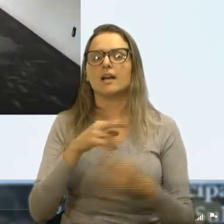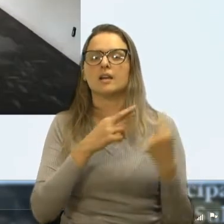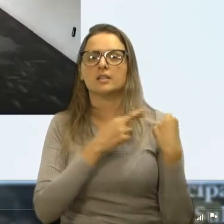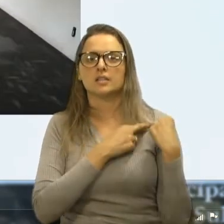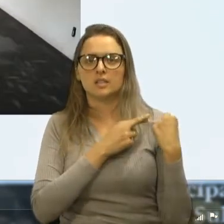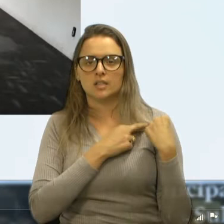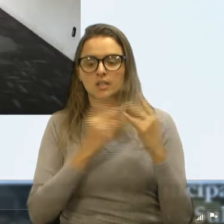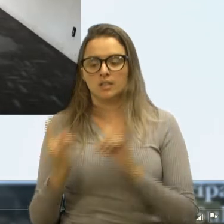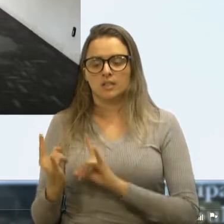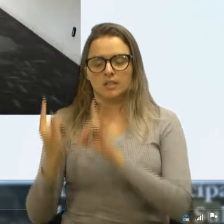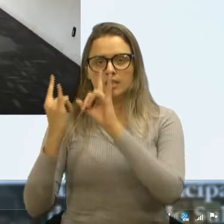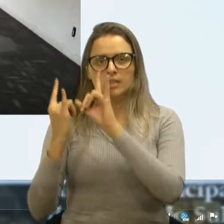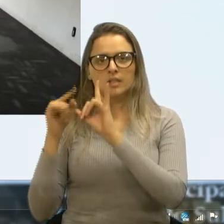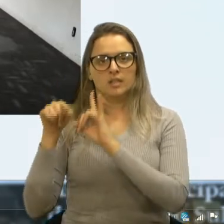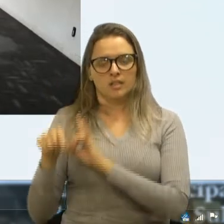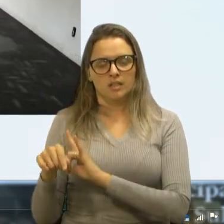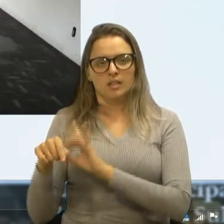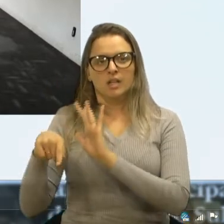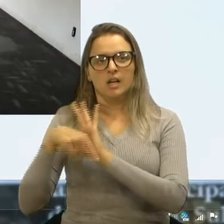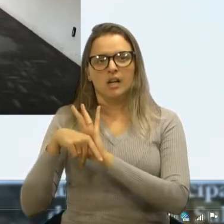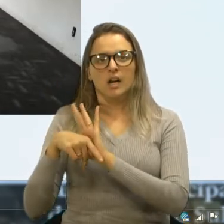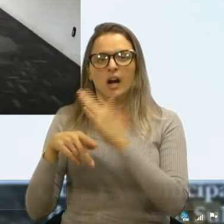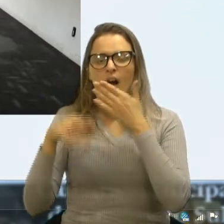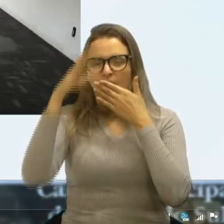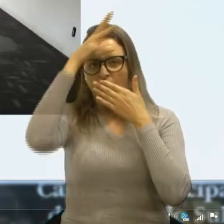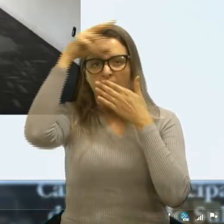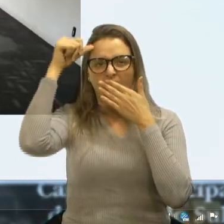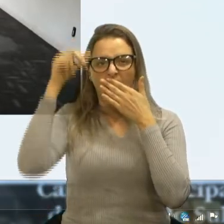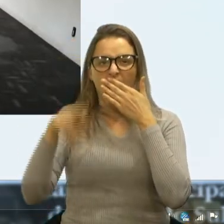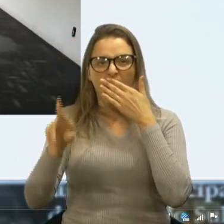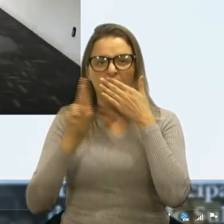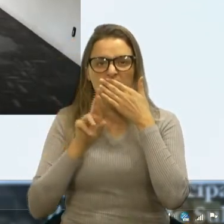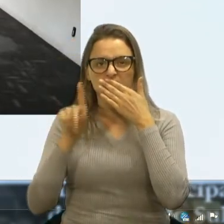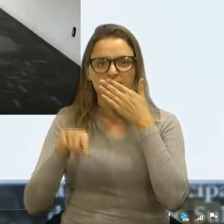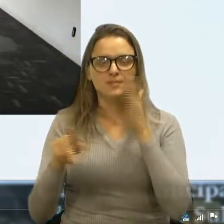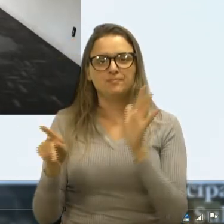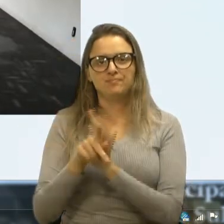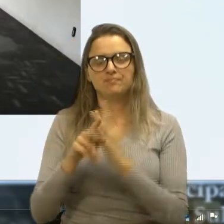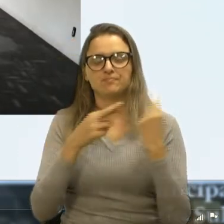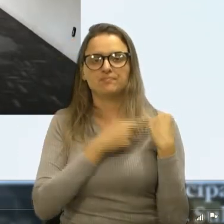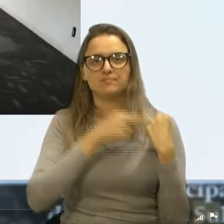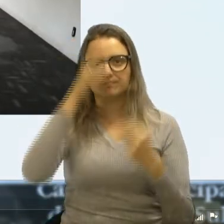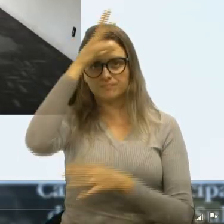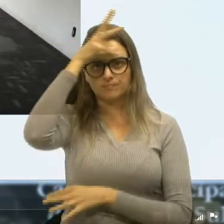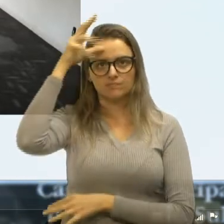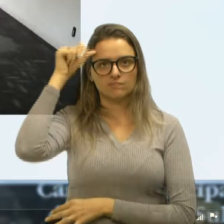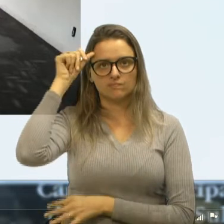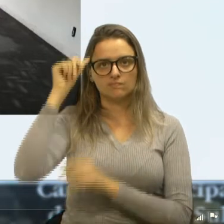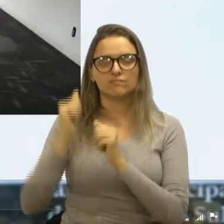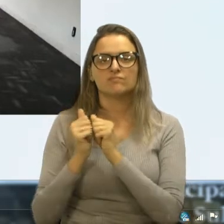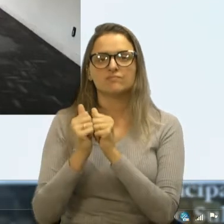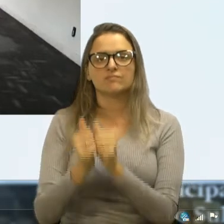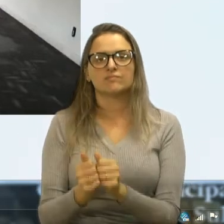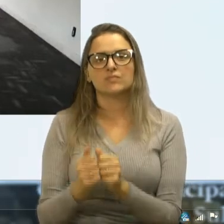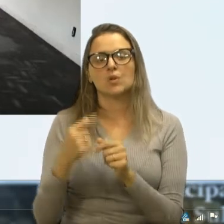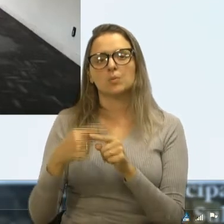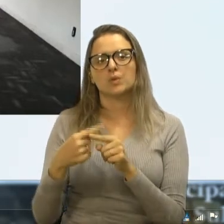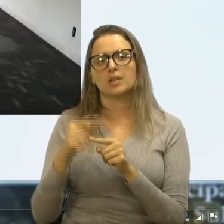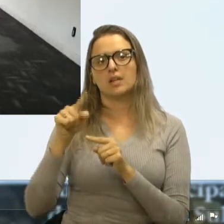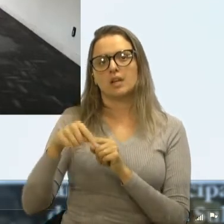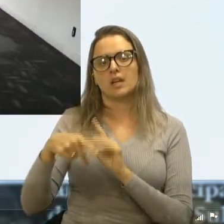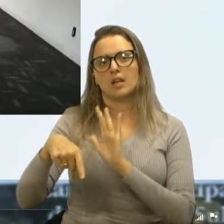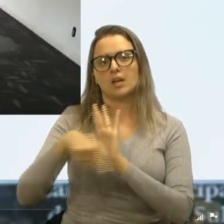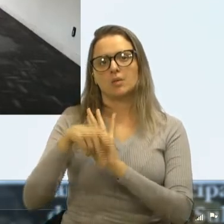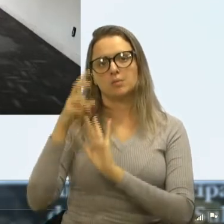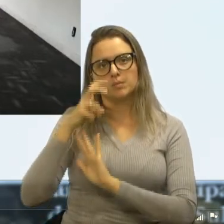daquele prédio, o município responde, é do município, por intermédio, por ser tratado de um ponto de